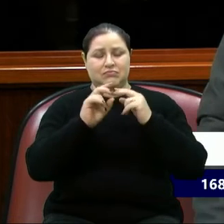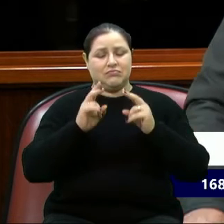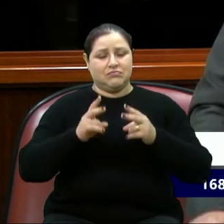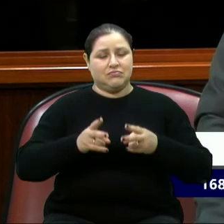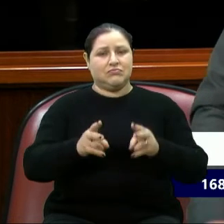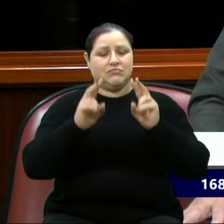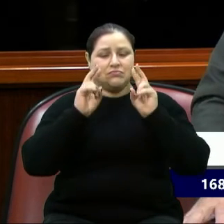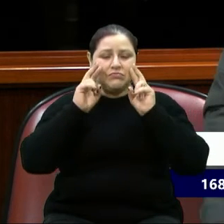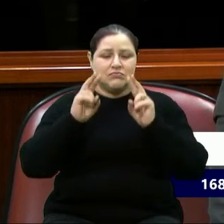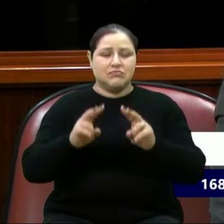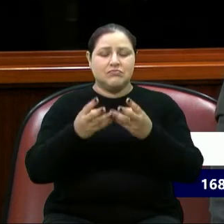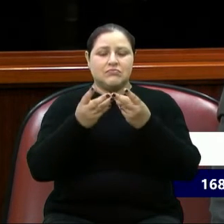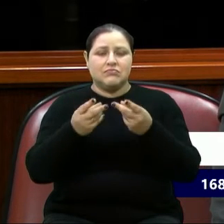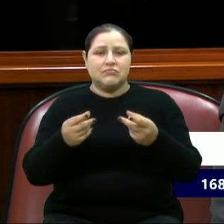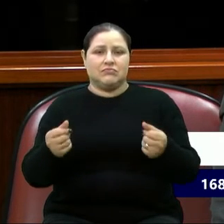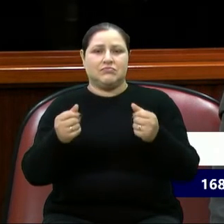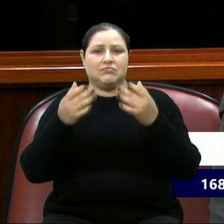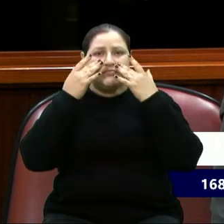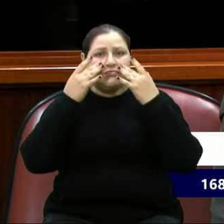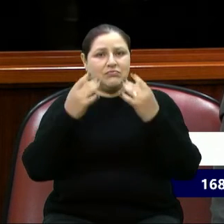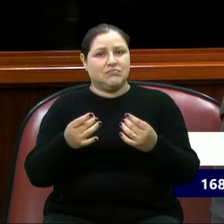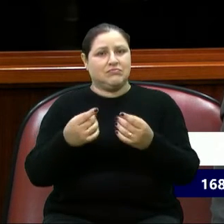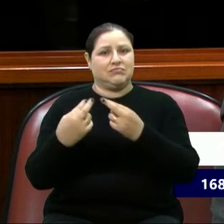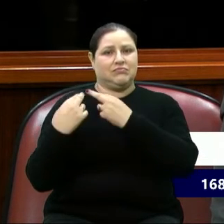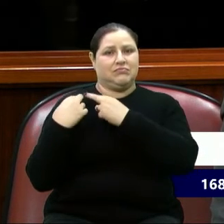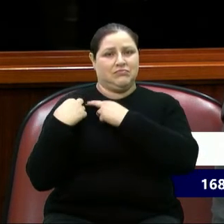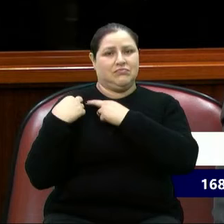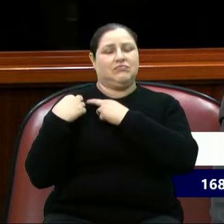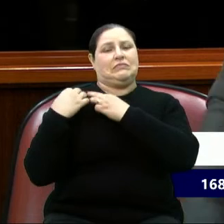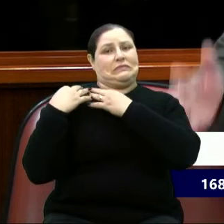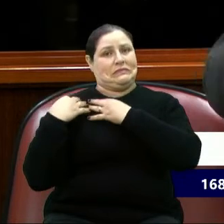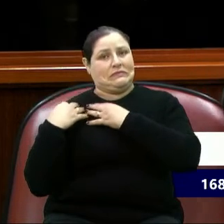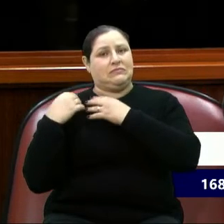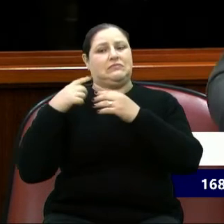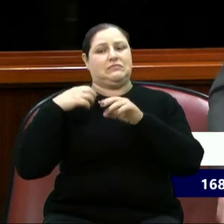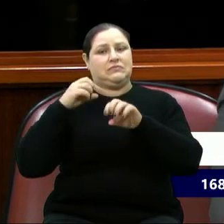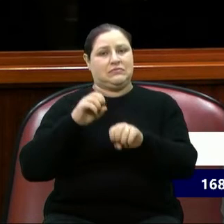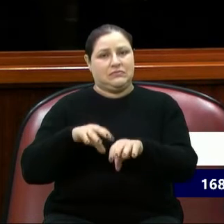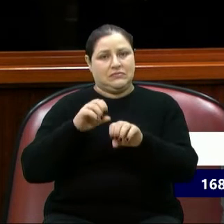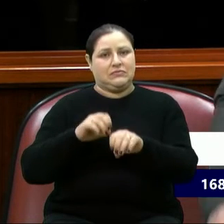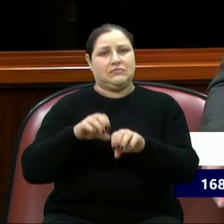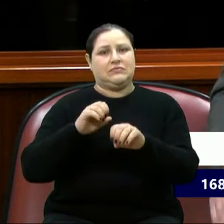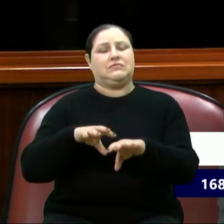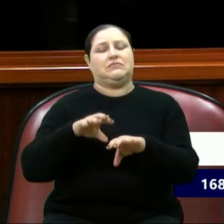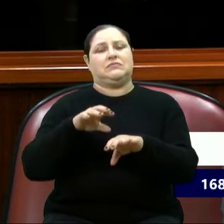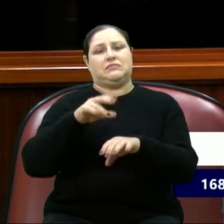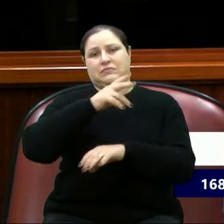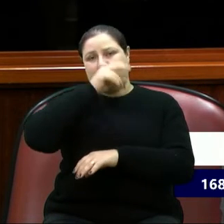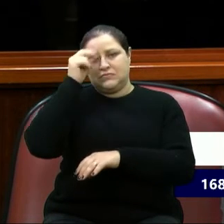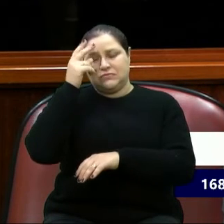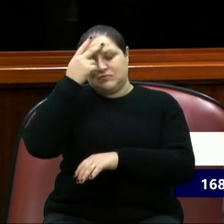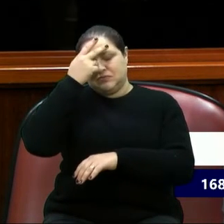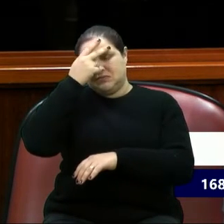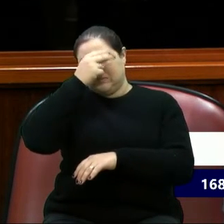atento e comprometido com a nossa educação pública municipal, de educação infantil e do ensino